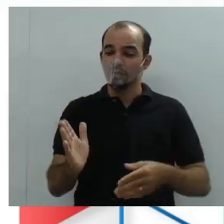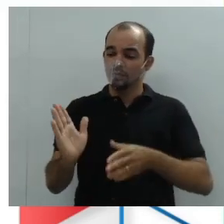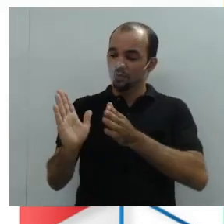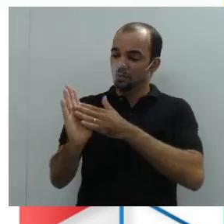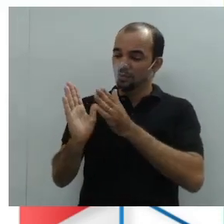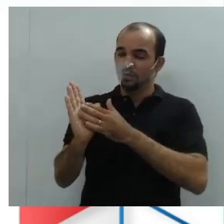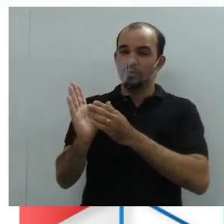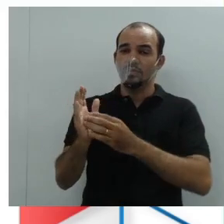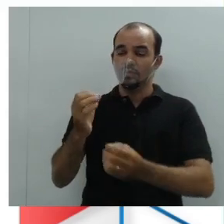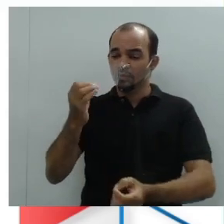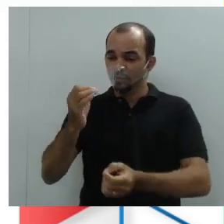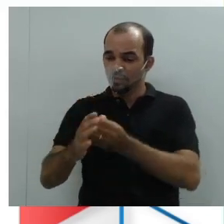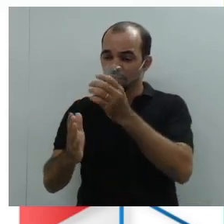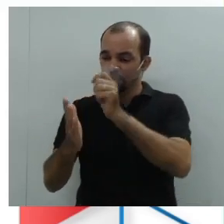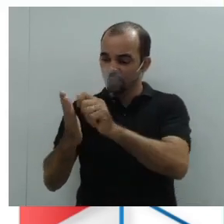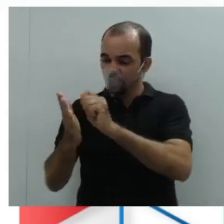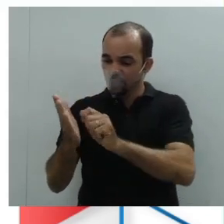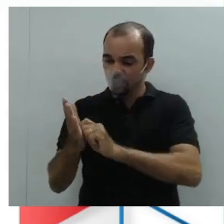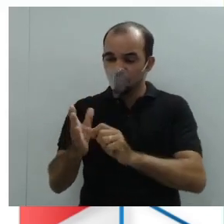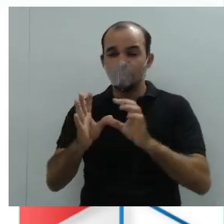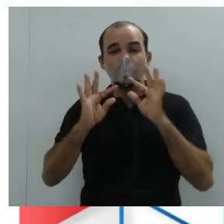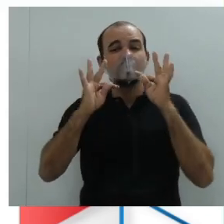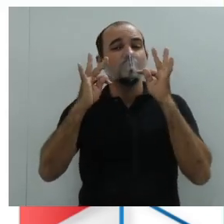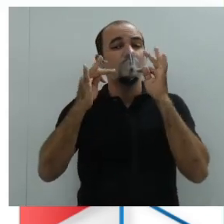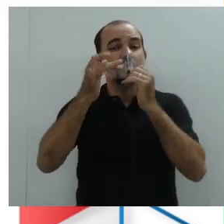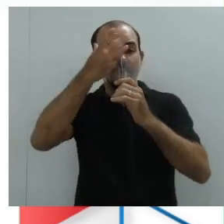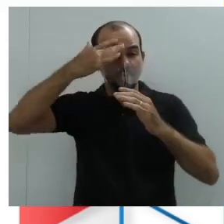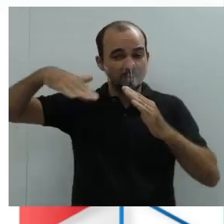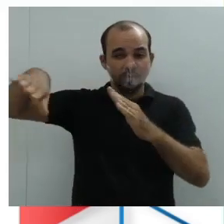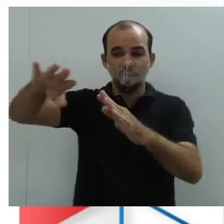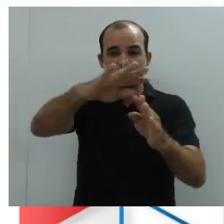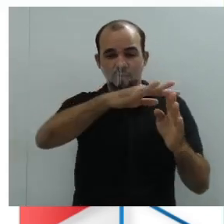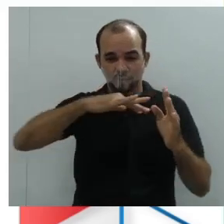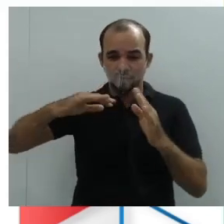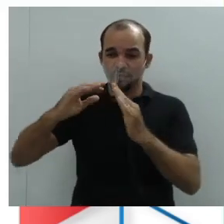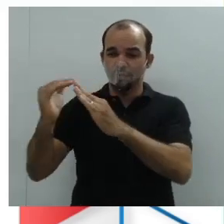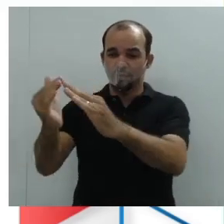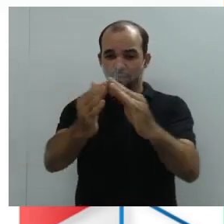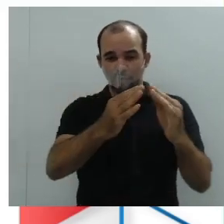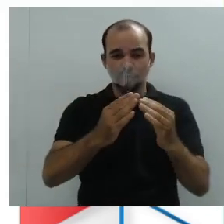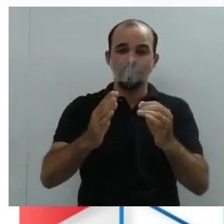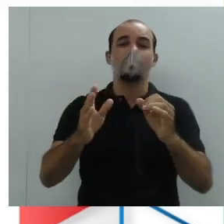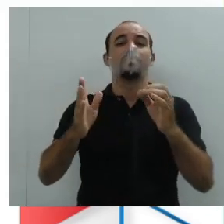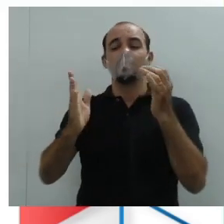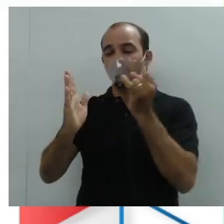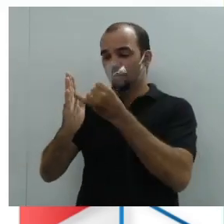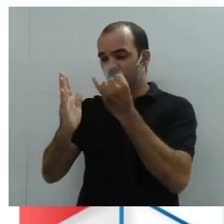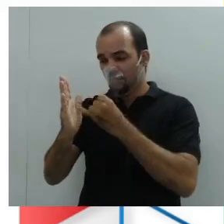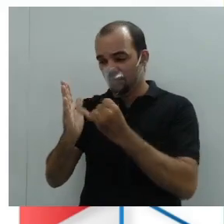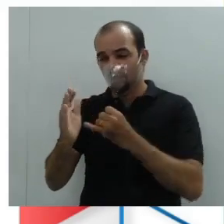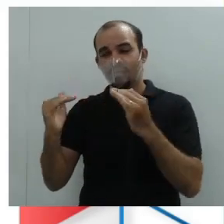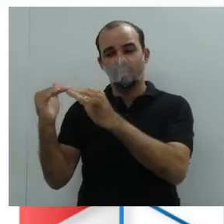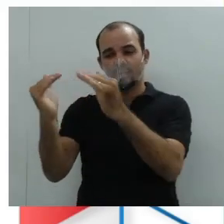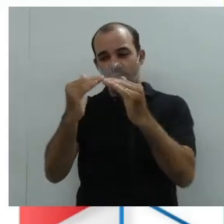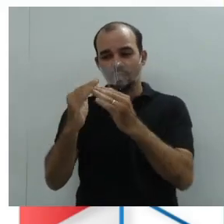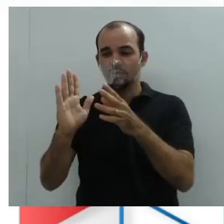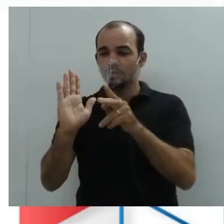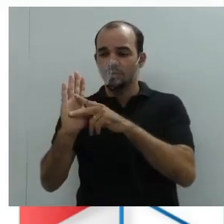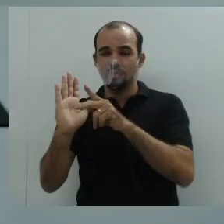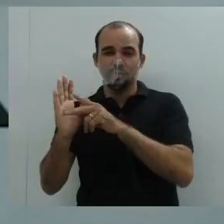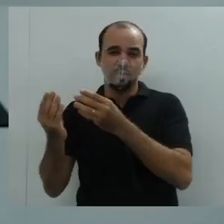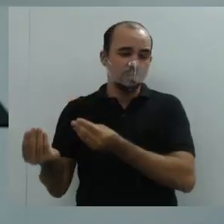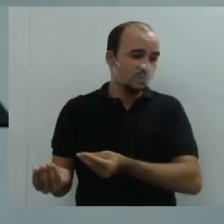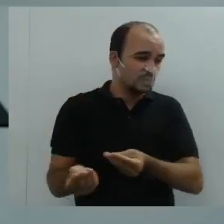documento assinado por todos os cidadãos que concordam com tal petição. Volta Redonda 1 de maio de 2018.